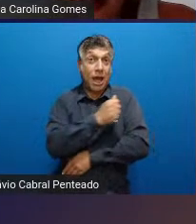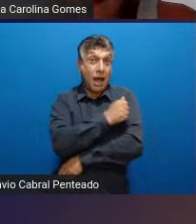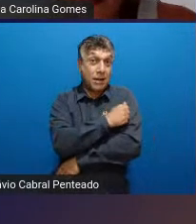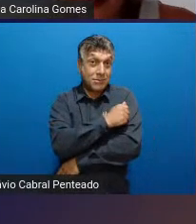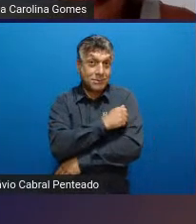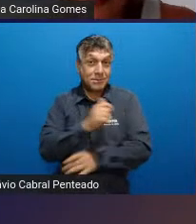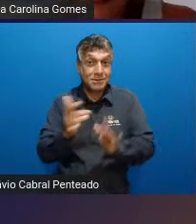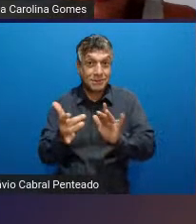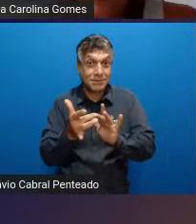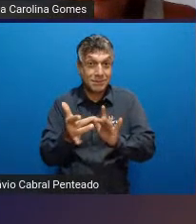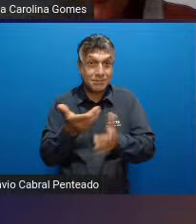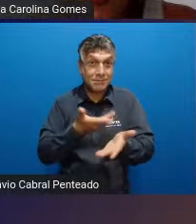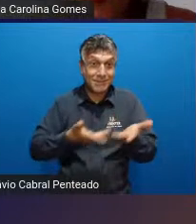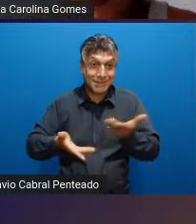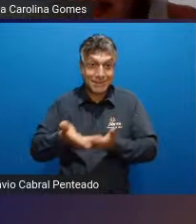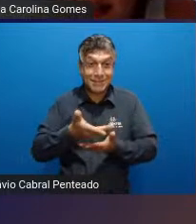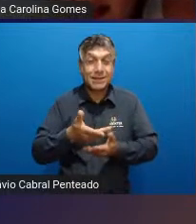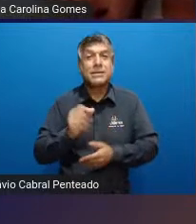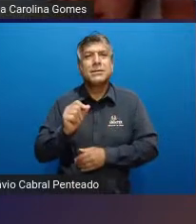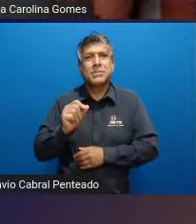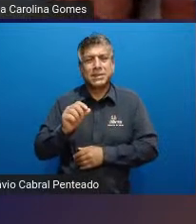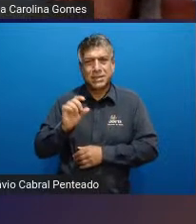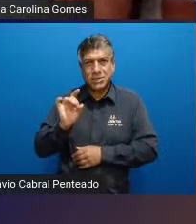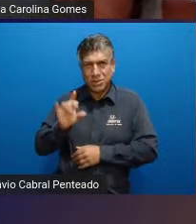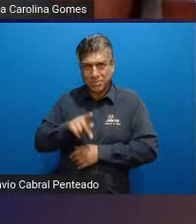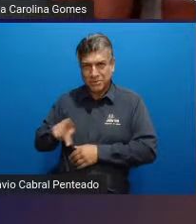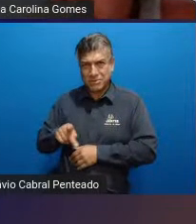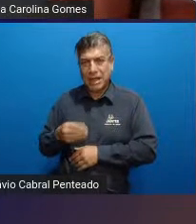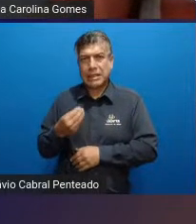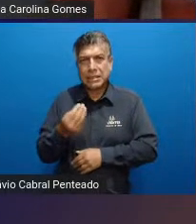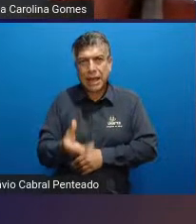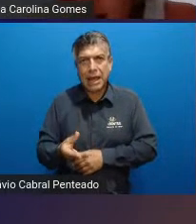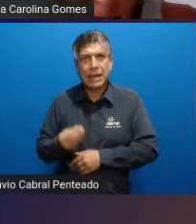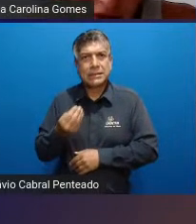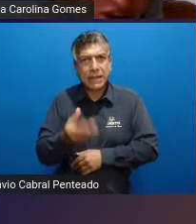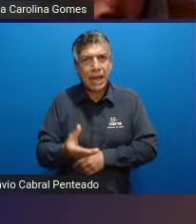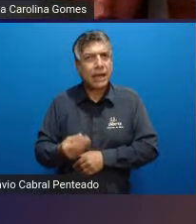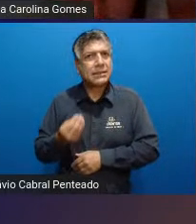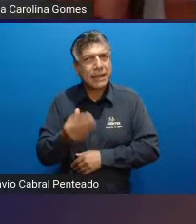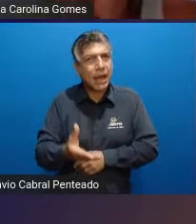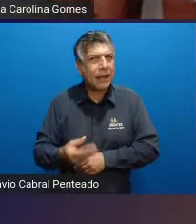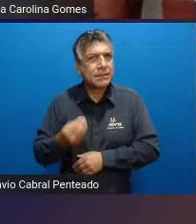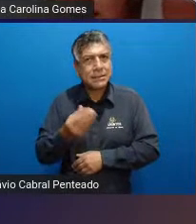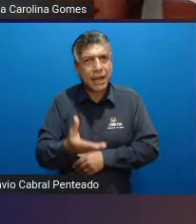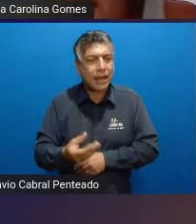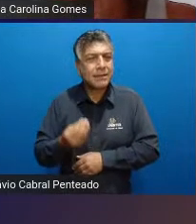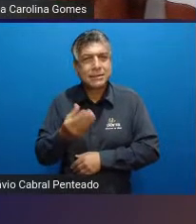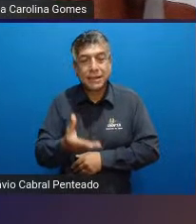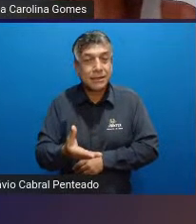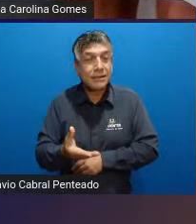caso ele não deve apenas instruir as tarefas desafiadoras e que aperfeiçoe